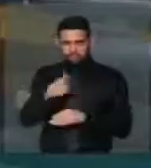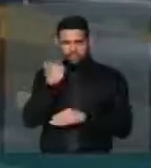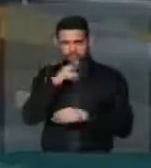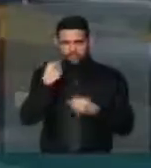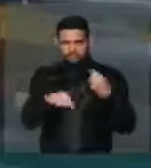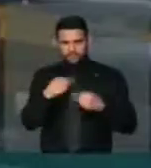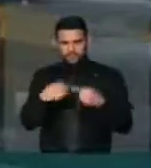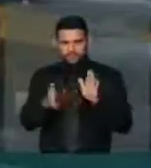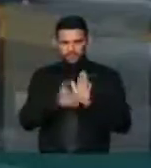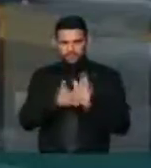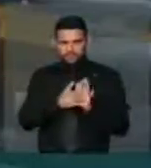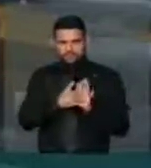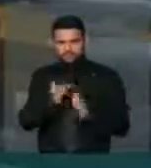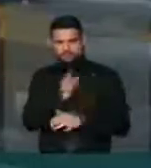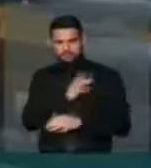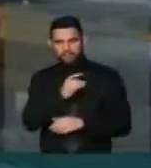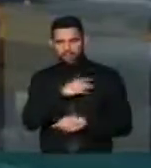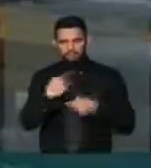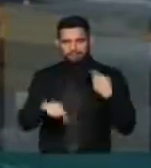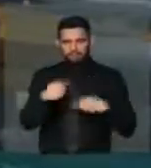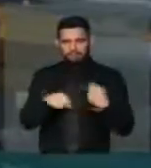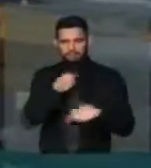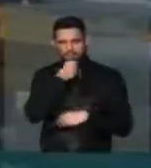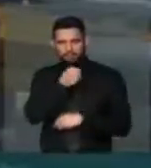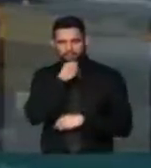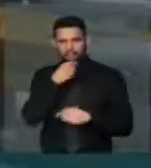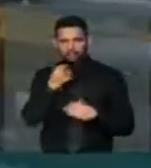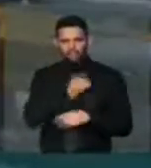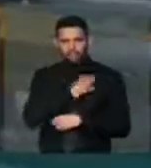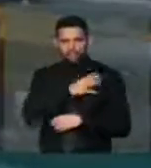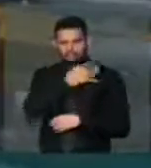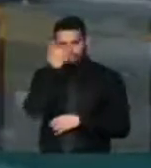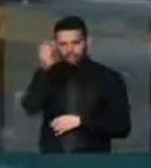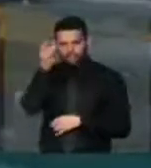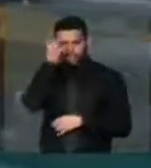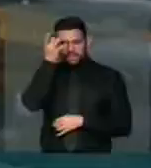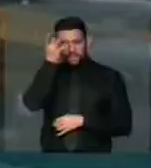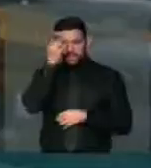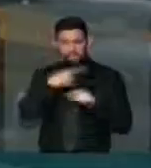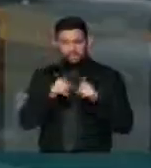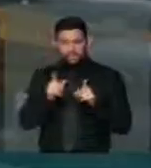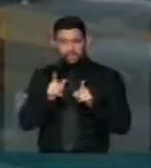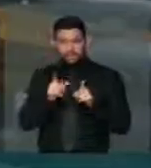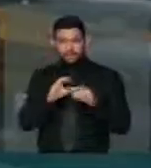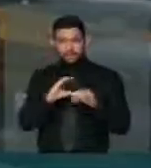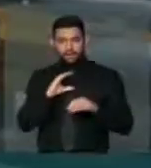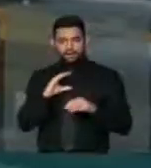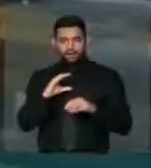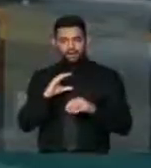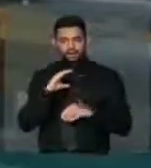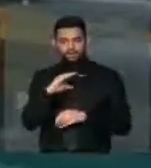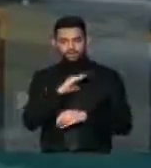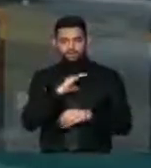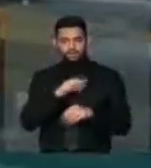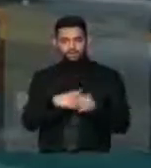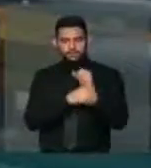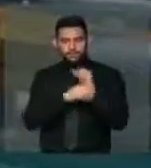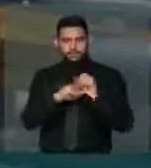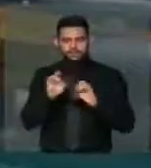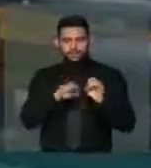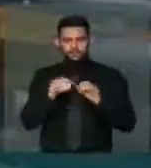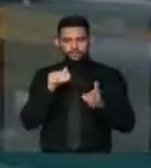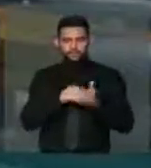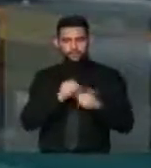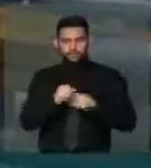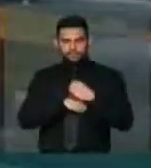discutir, tinha medo da imprensa, medo daquelas pessoas que não tinham entendimento. Mas a Comissão de Seguridade e Saúde, no final do ano